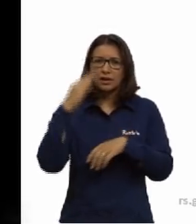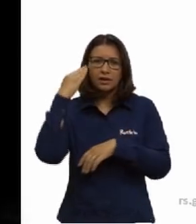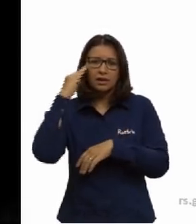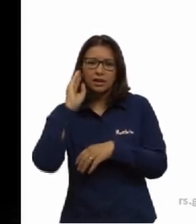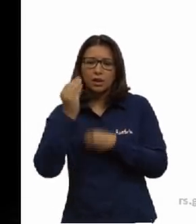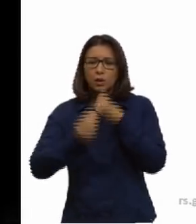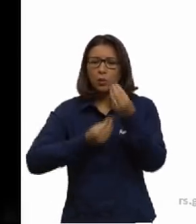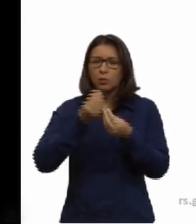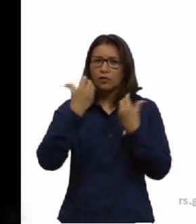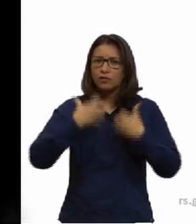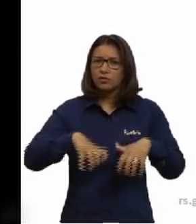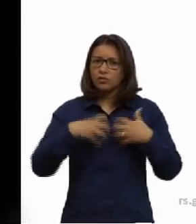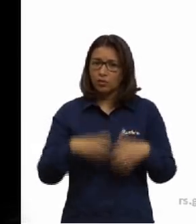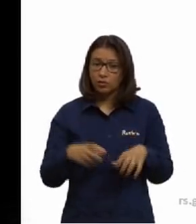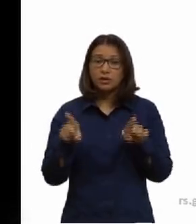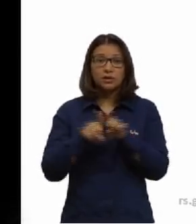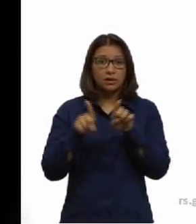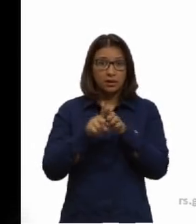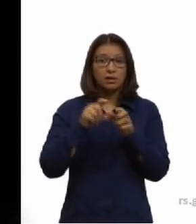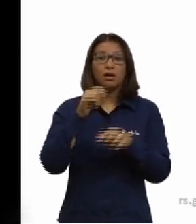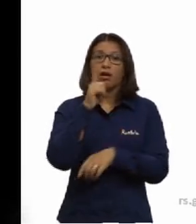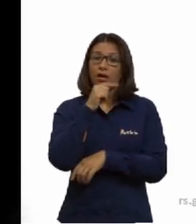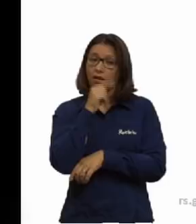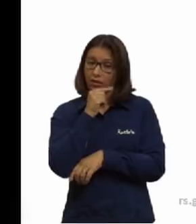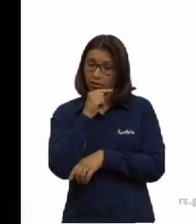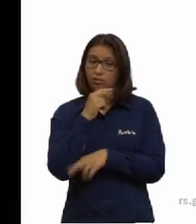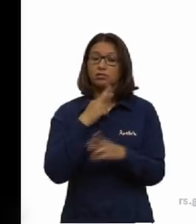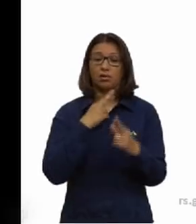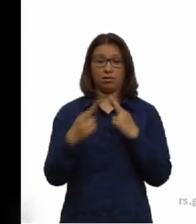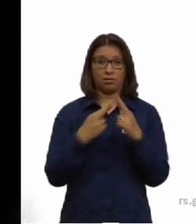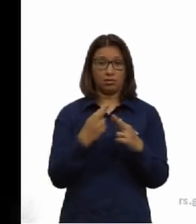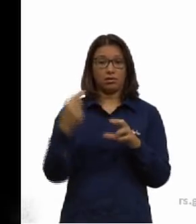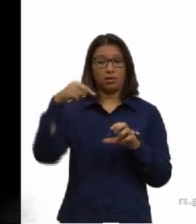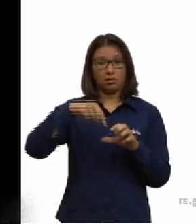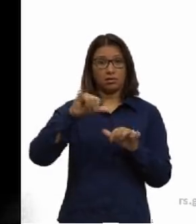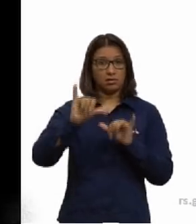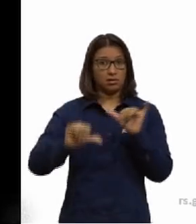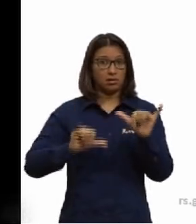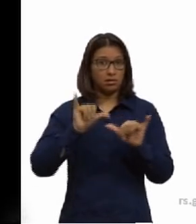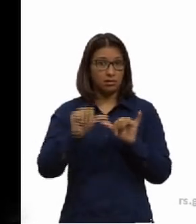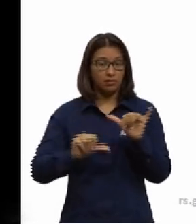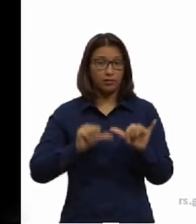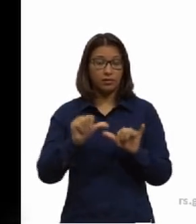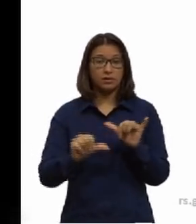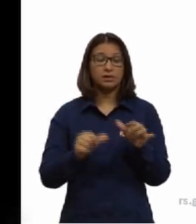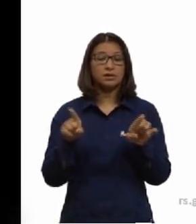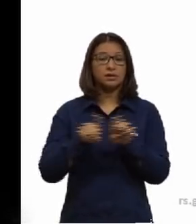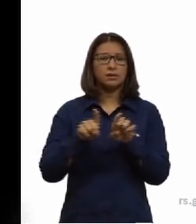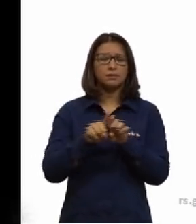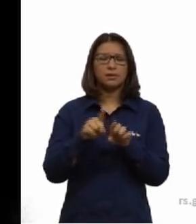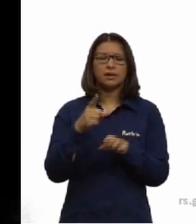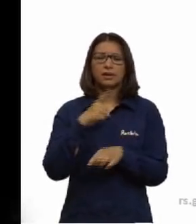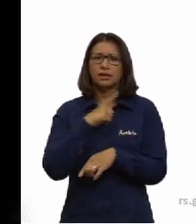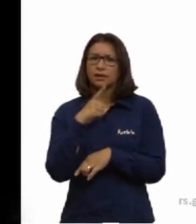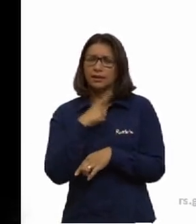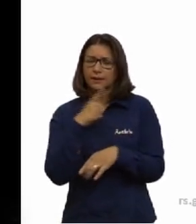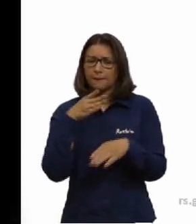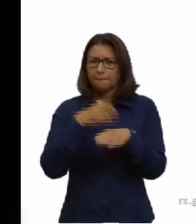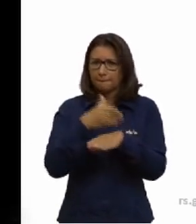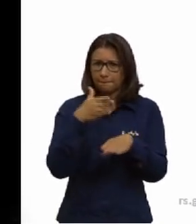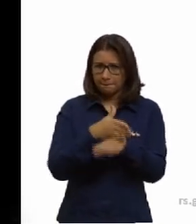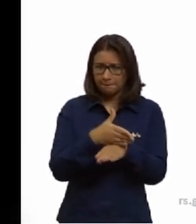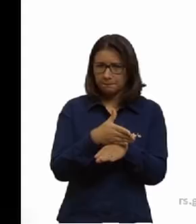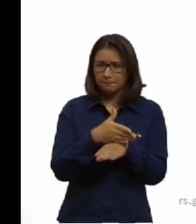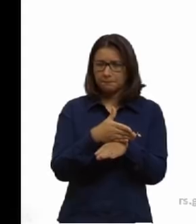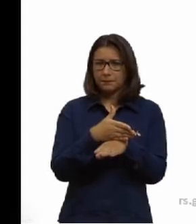célula e a água está relacionada a essas reações. Ela participa das